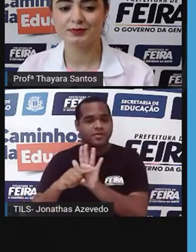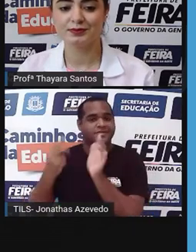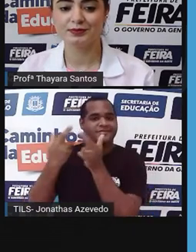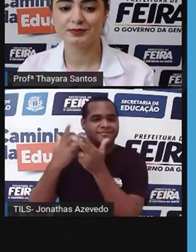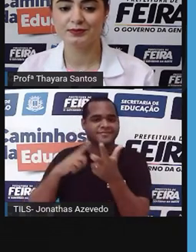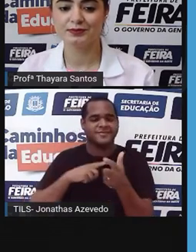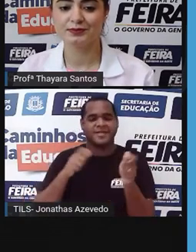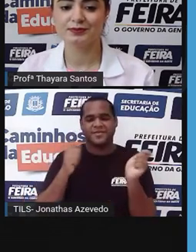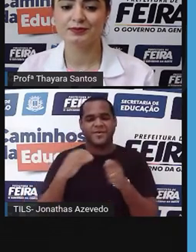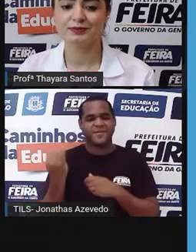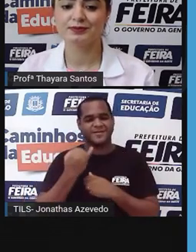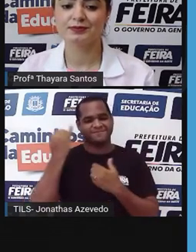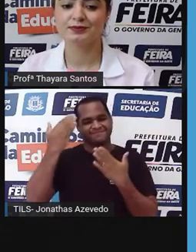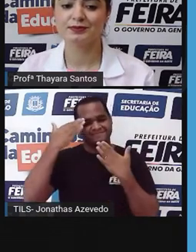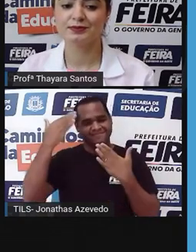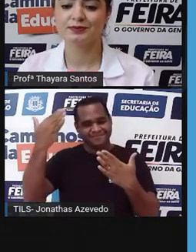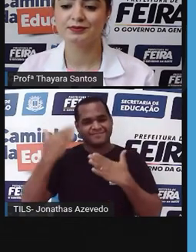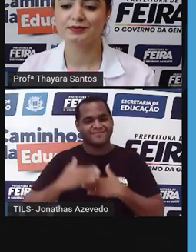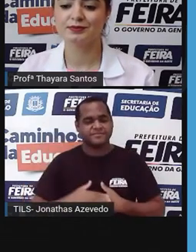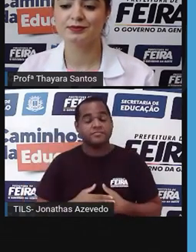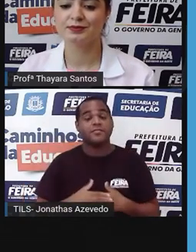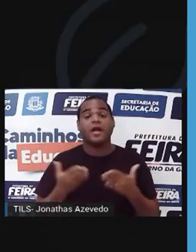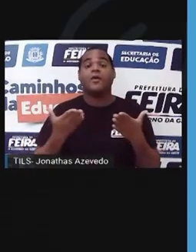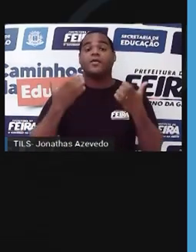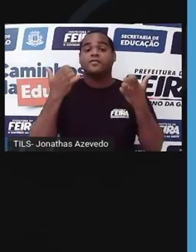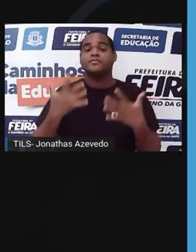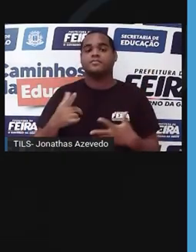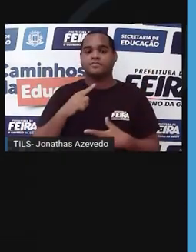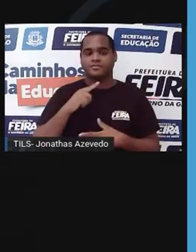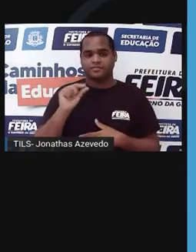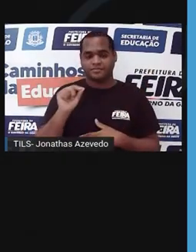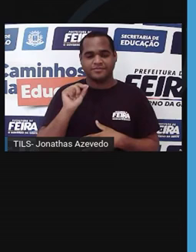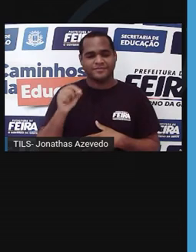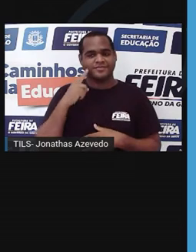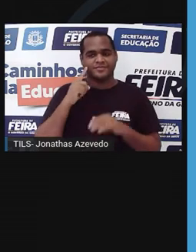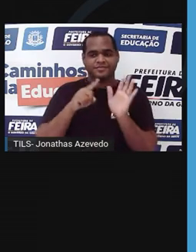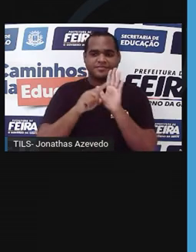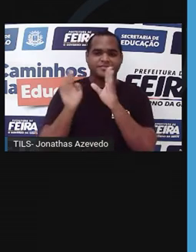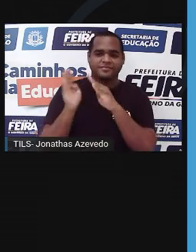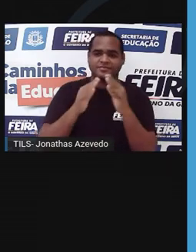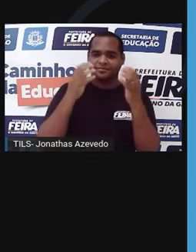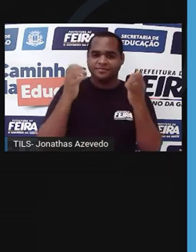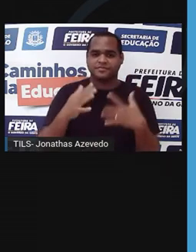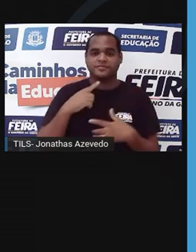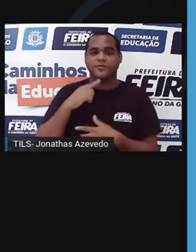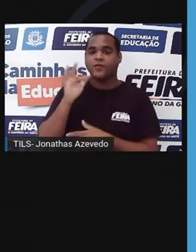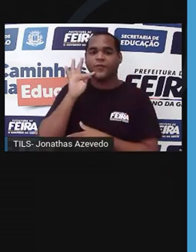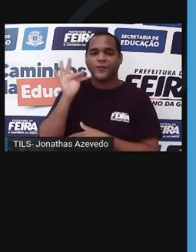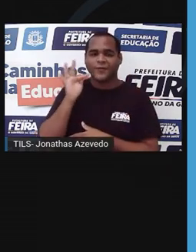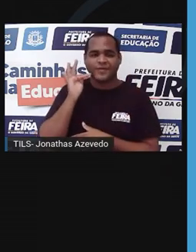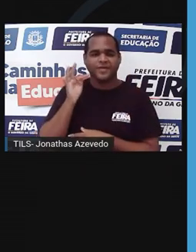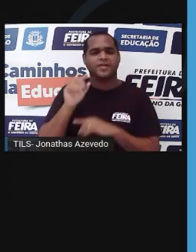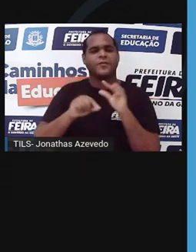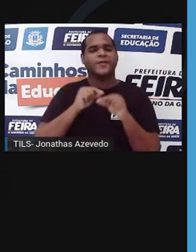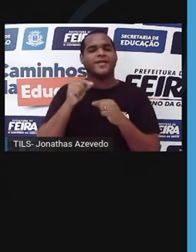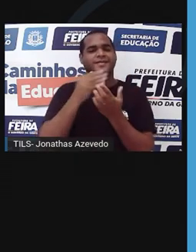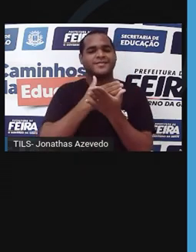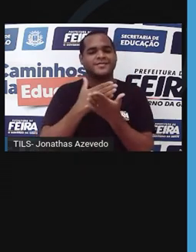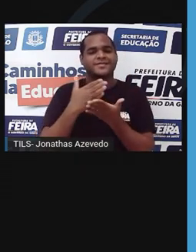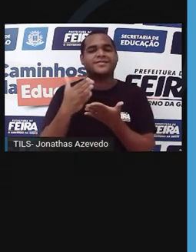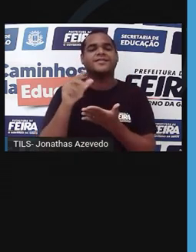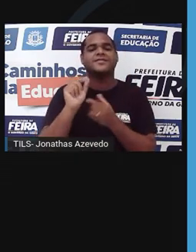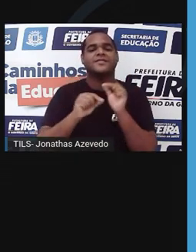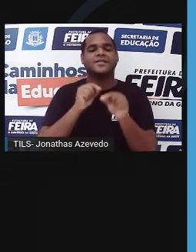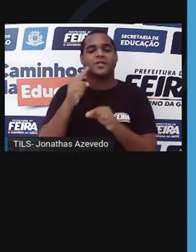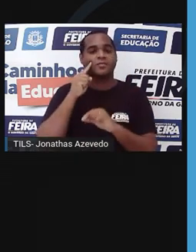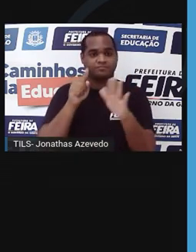e a gente agradece. Agora sim, o nosso vídeo de hoje é sobre fruto. E pra começar, eu já